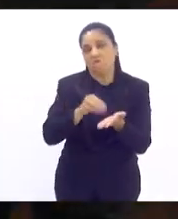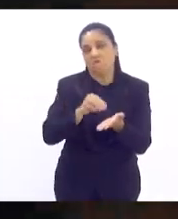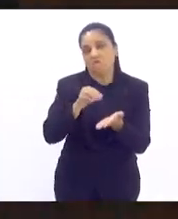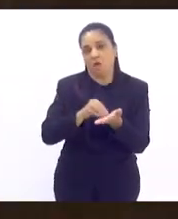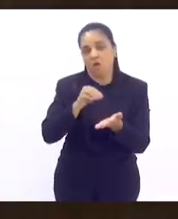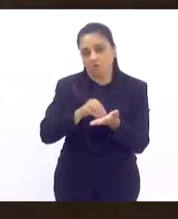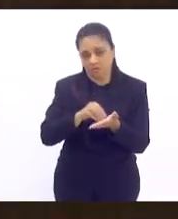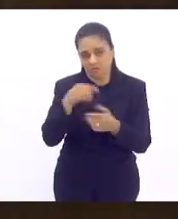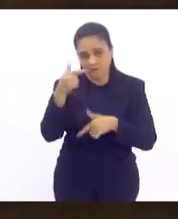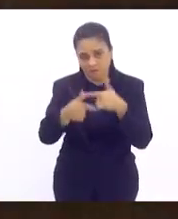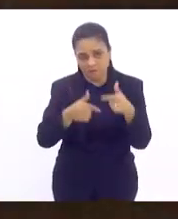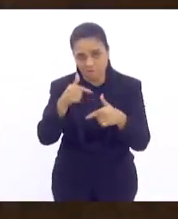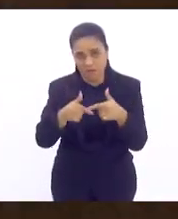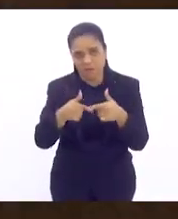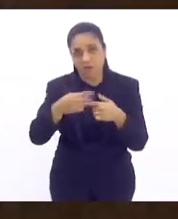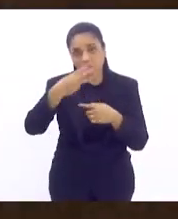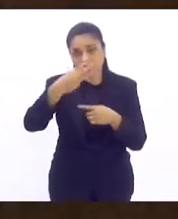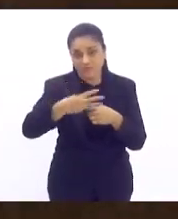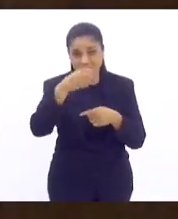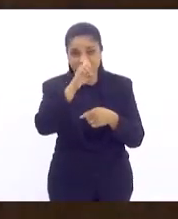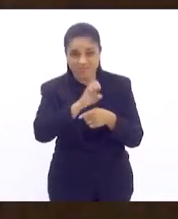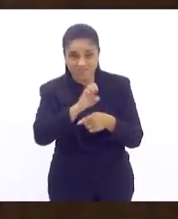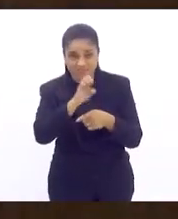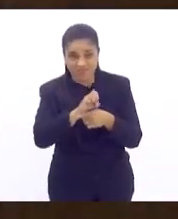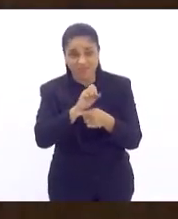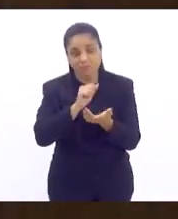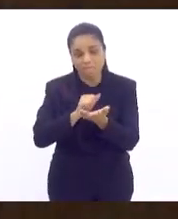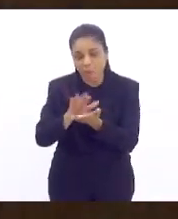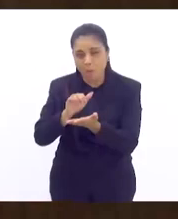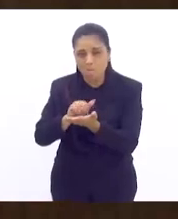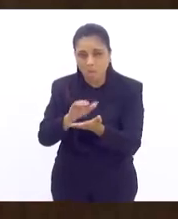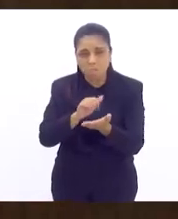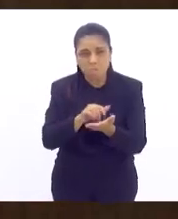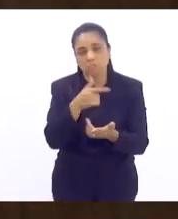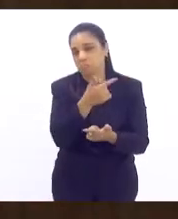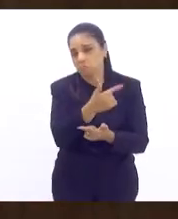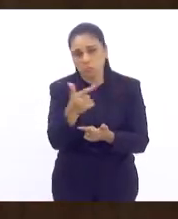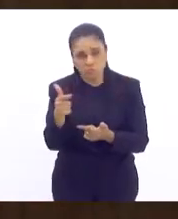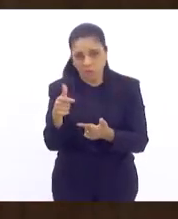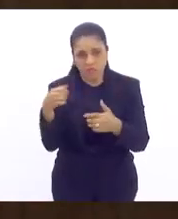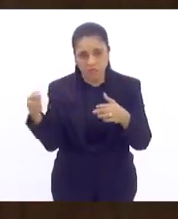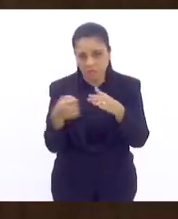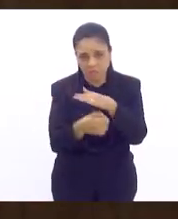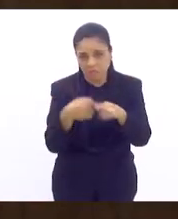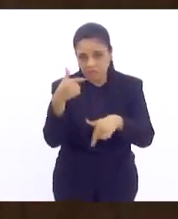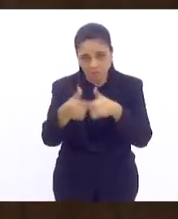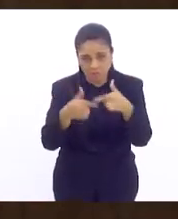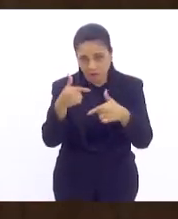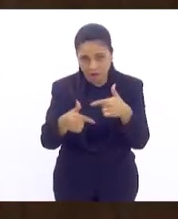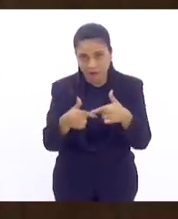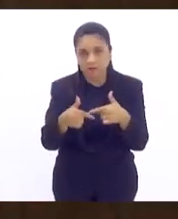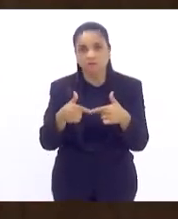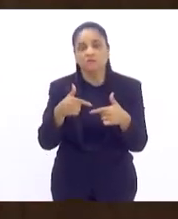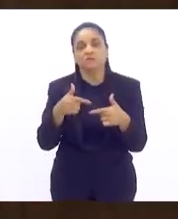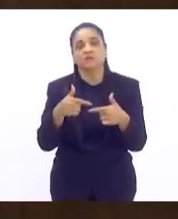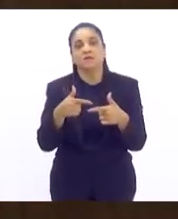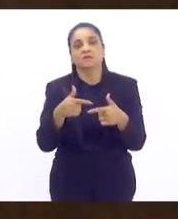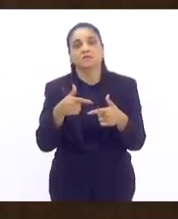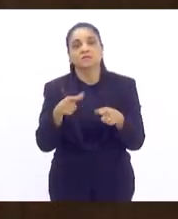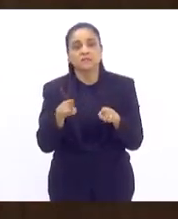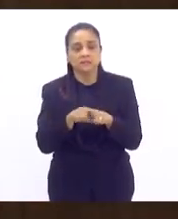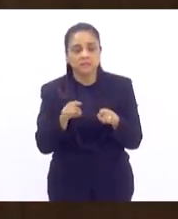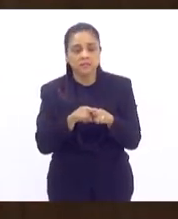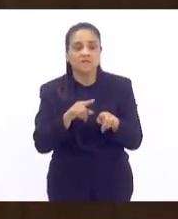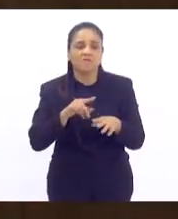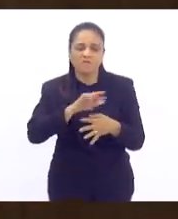cruéis, é o terceiro Estado da Federação com maior índice de desemprego, sem contar a aferição de desempregados e